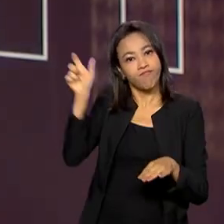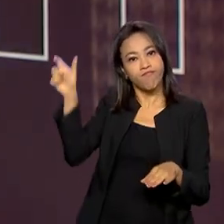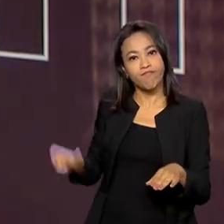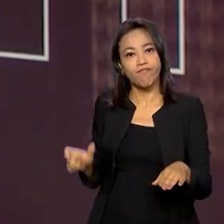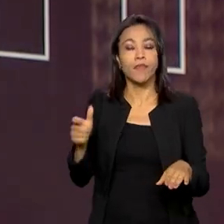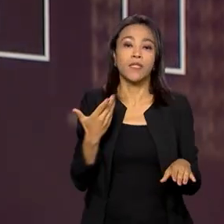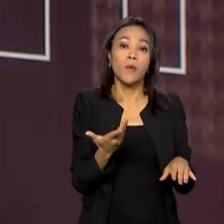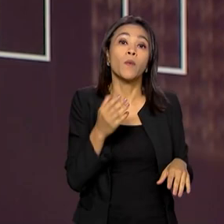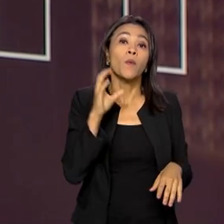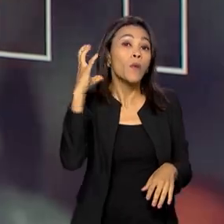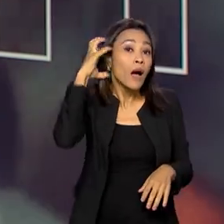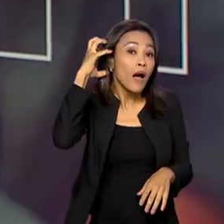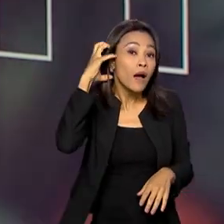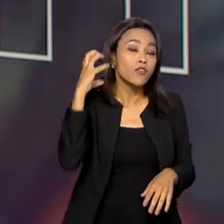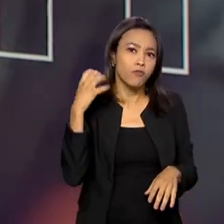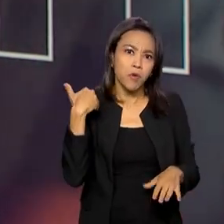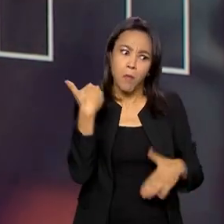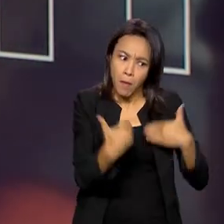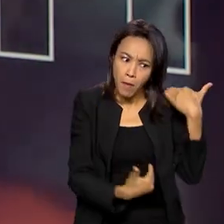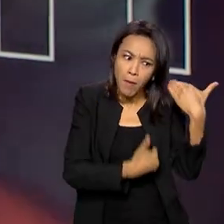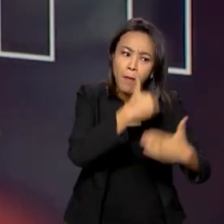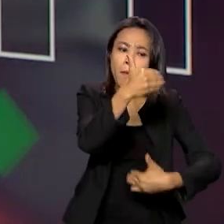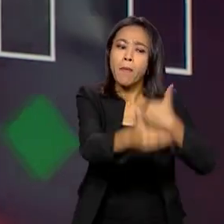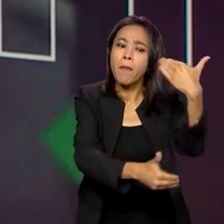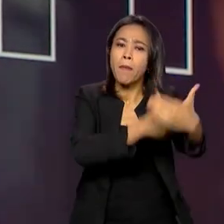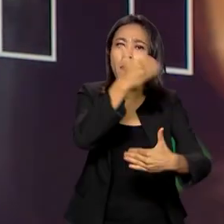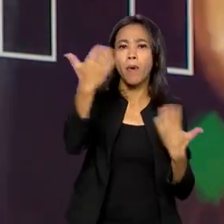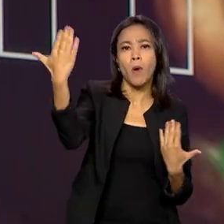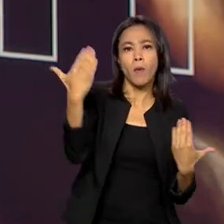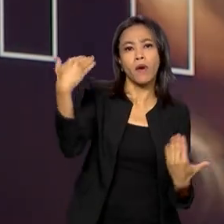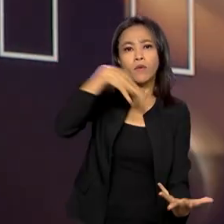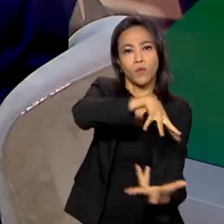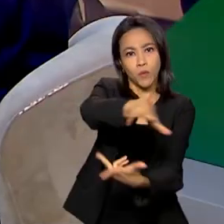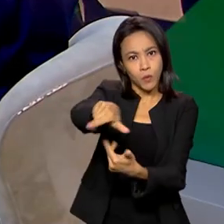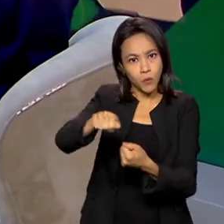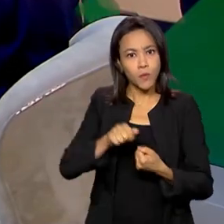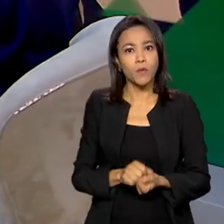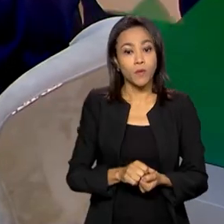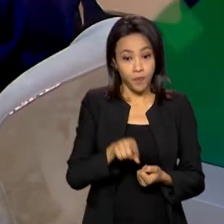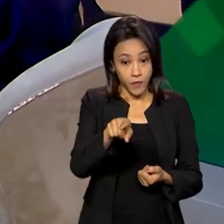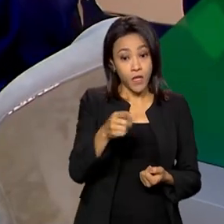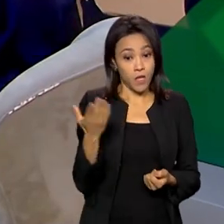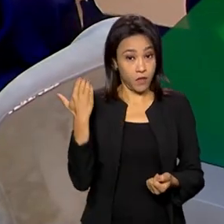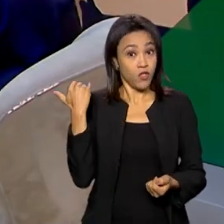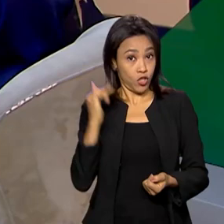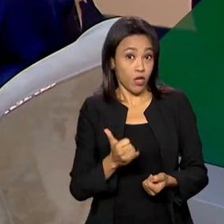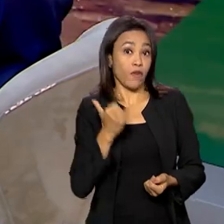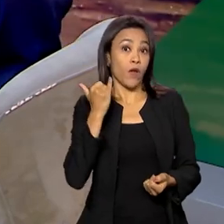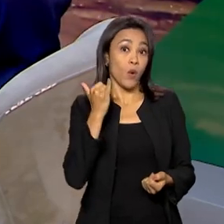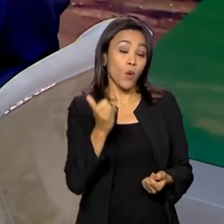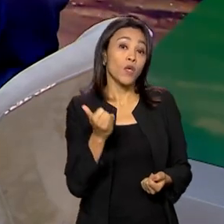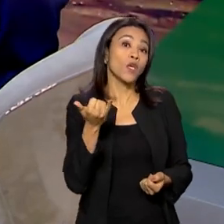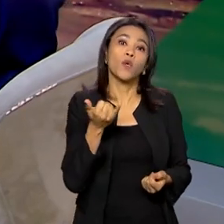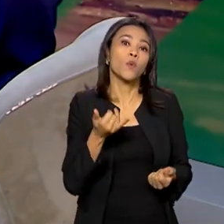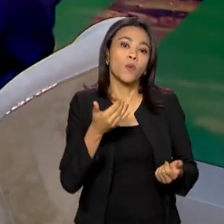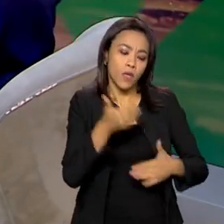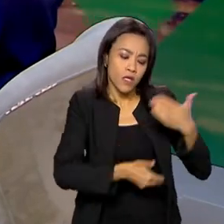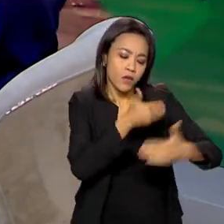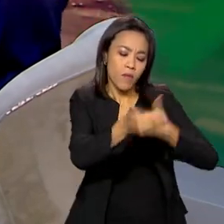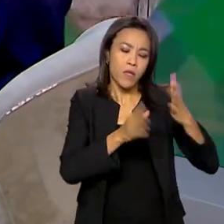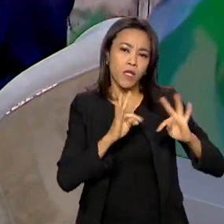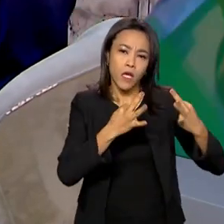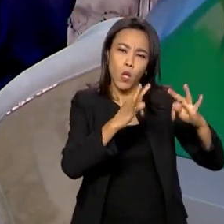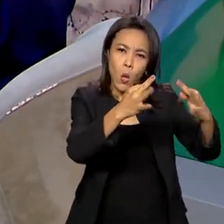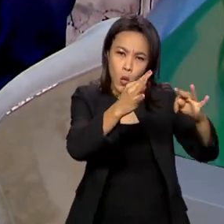muito mais desenvolvida do que estava acontecendo no mundo. É, porque como o senhor mencionou, o desenvolvimento tecnológico do